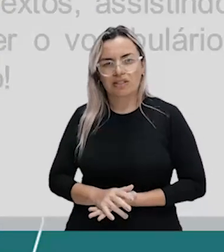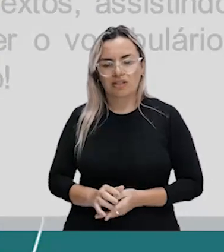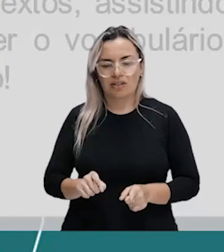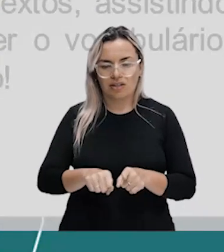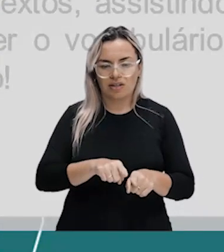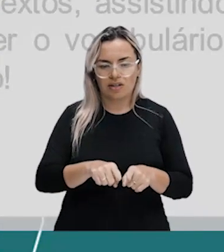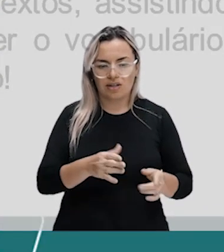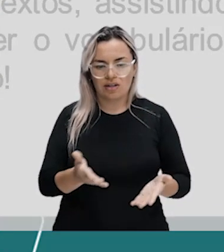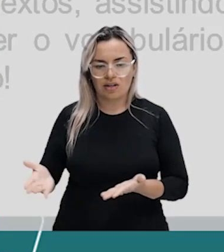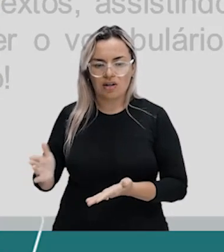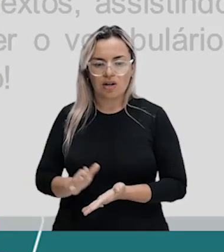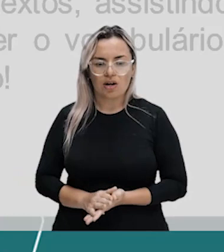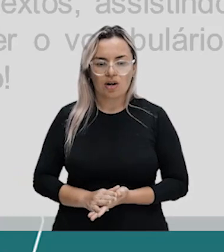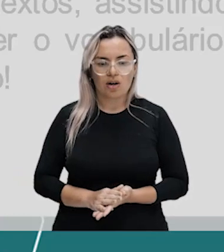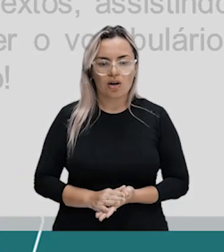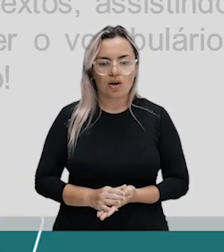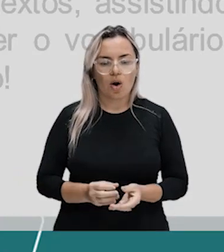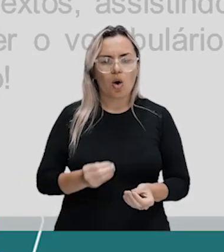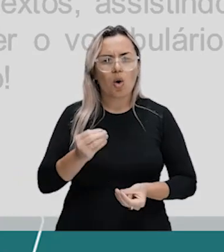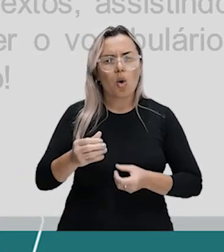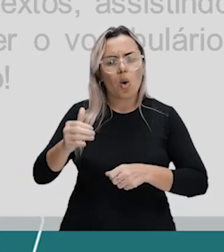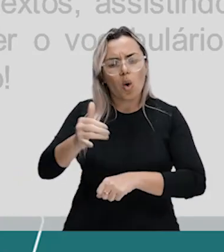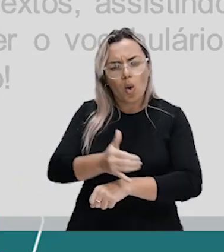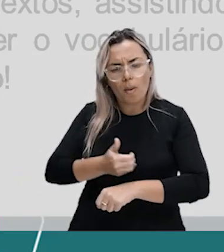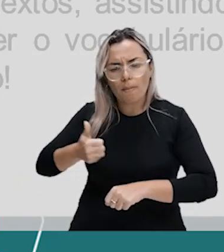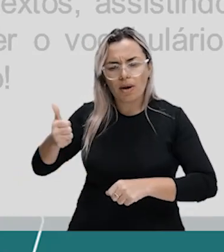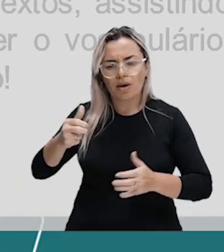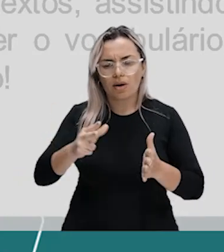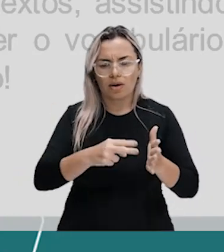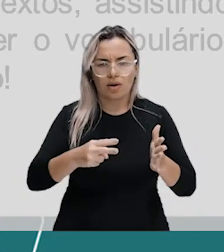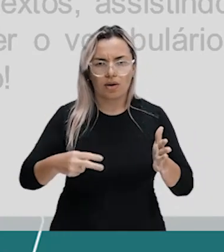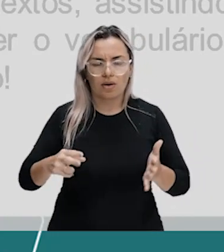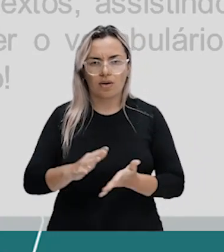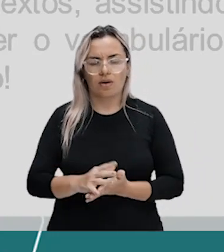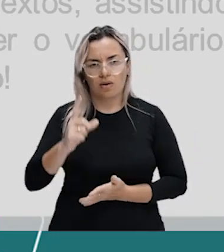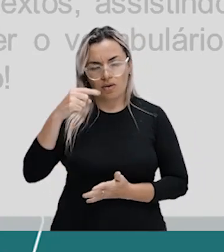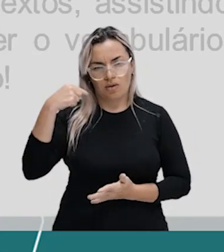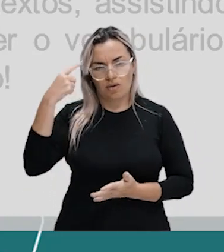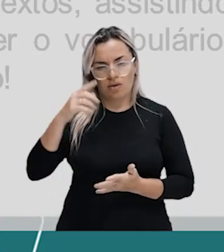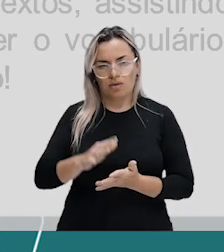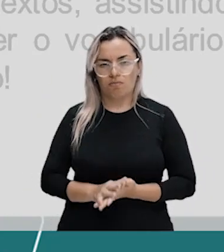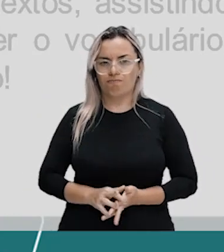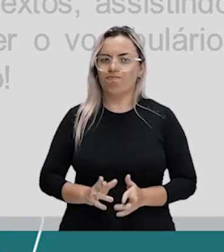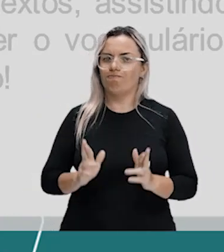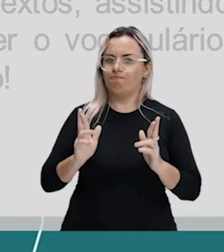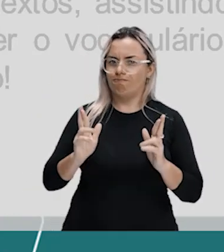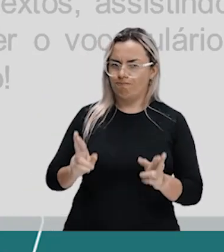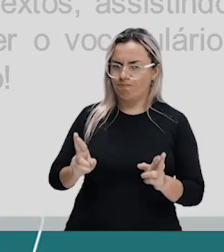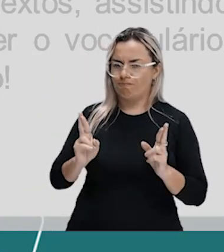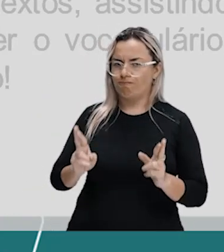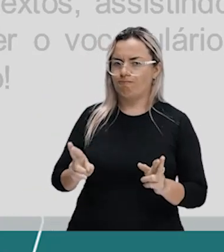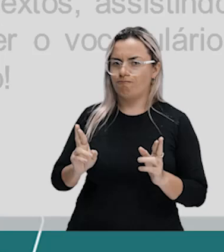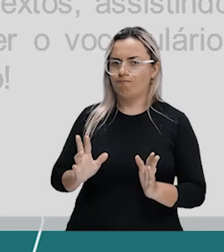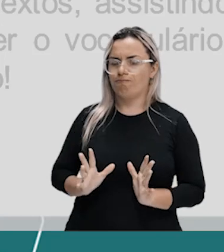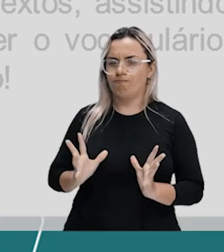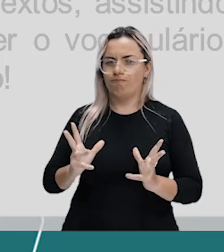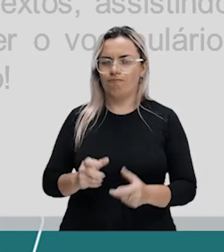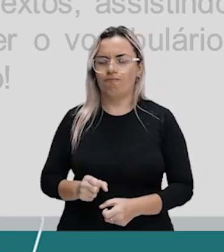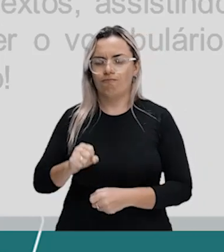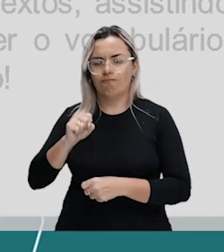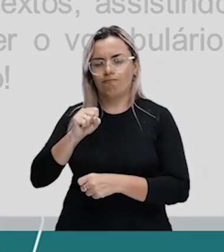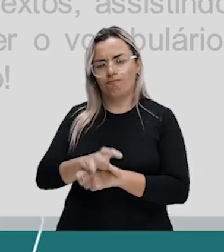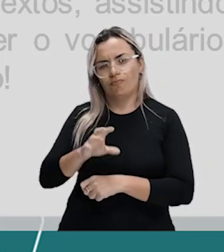Aqui, como melhorar o vocabulário em espanhol. Eu espero que vocês tenham anotado todas essas dicas que a gente deu. Essas 25